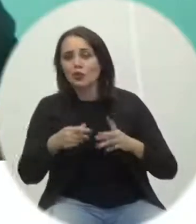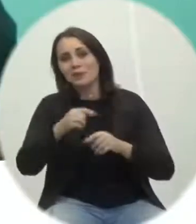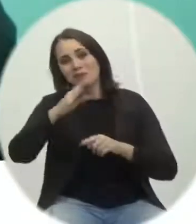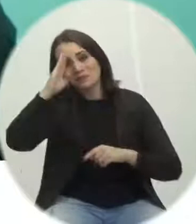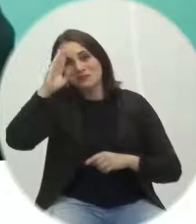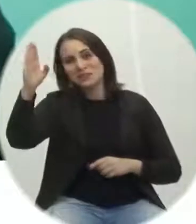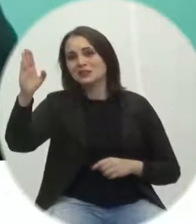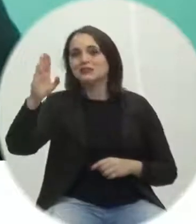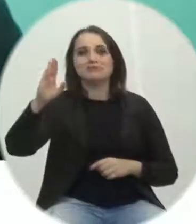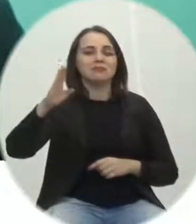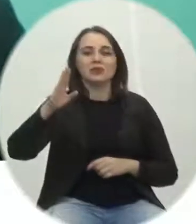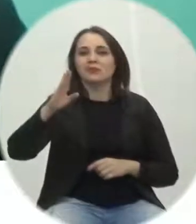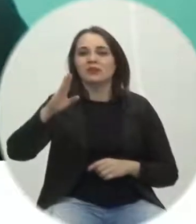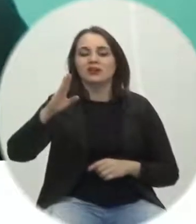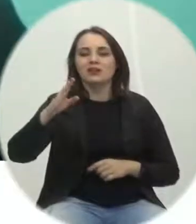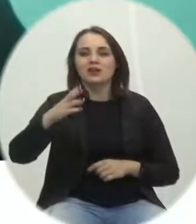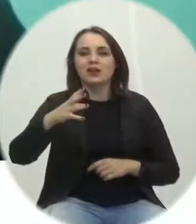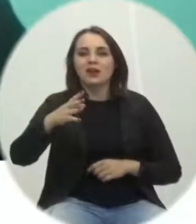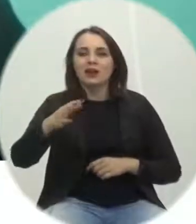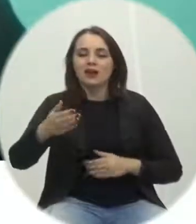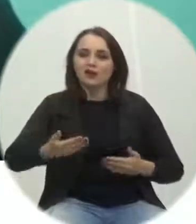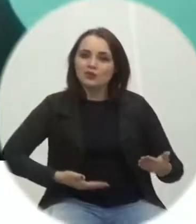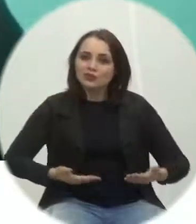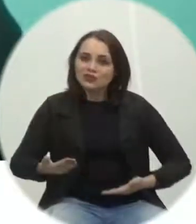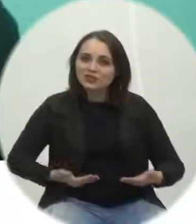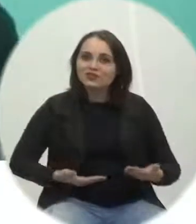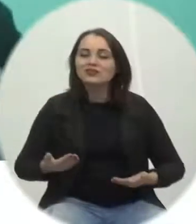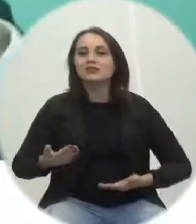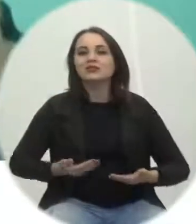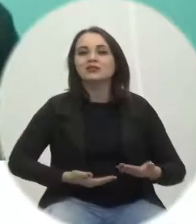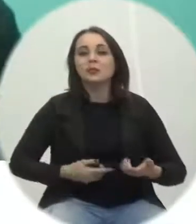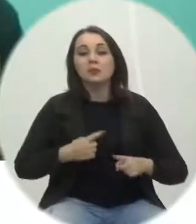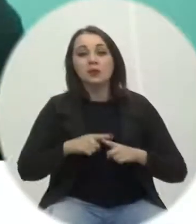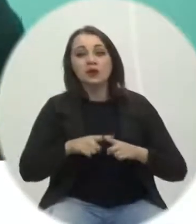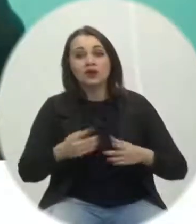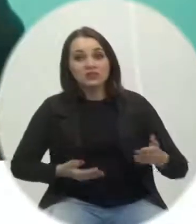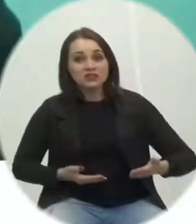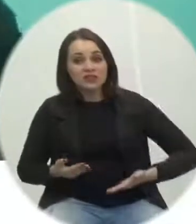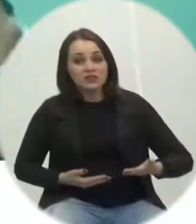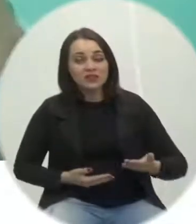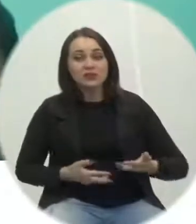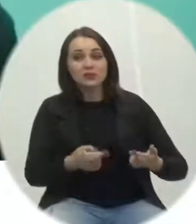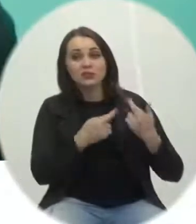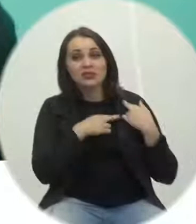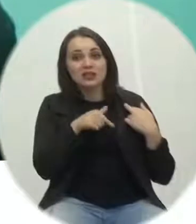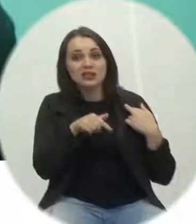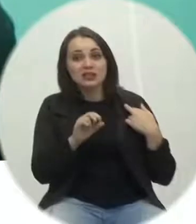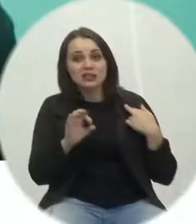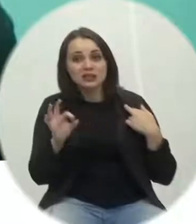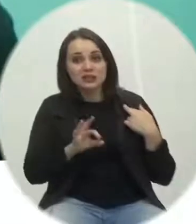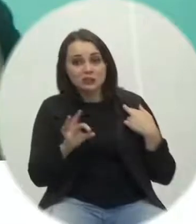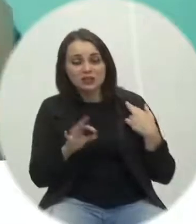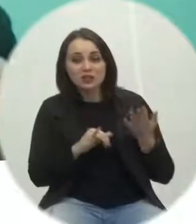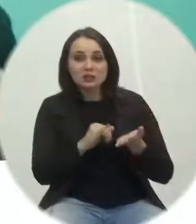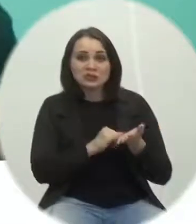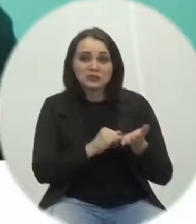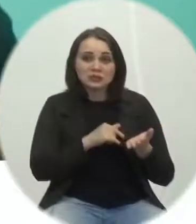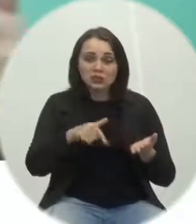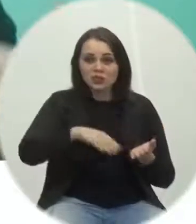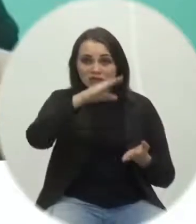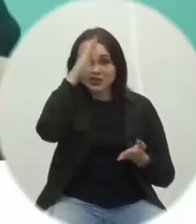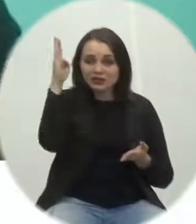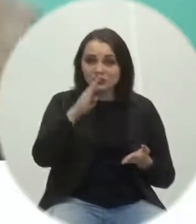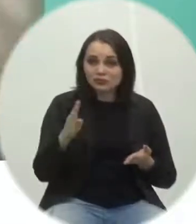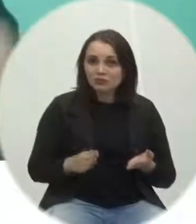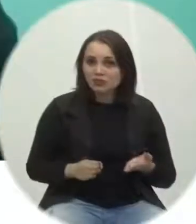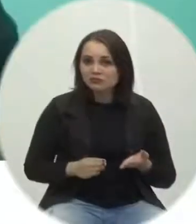principalmente está sentindo isso o setor de serviços ele é responsável por 70% do PIB do Brasil e um PIB que